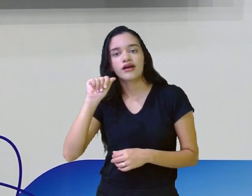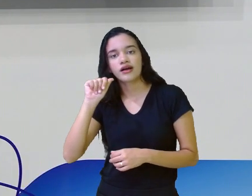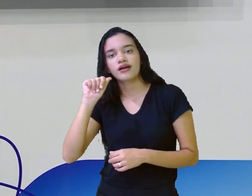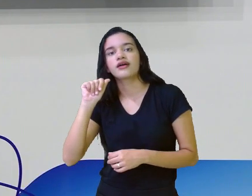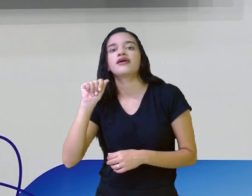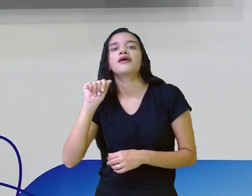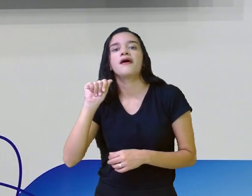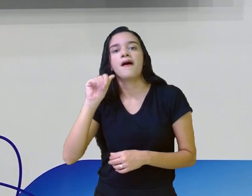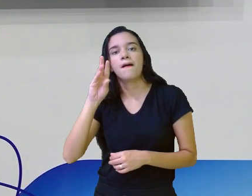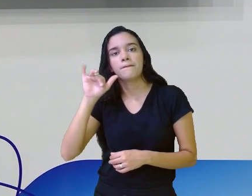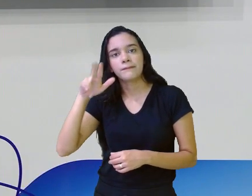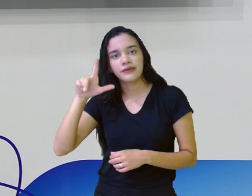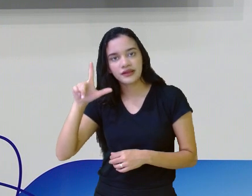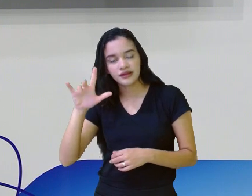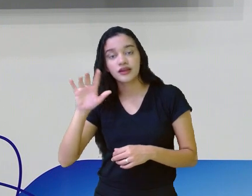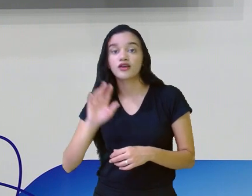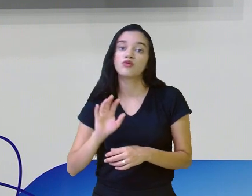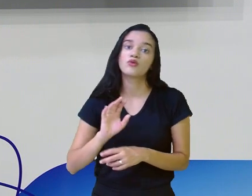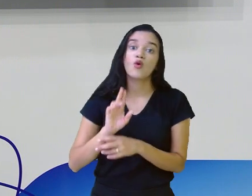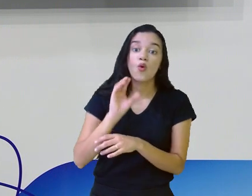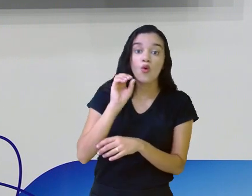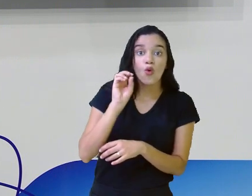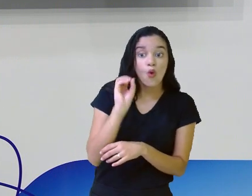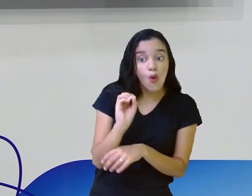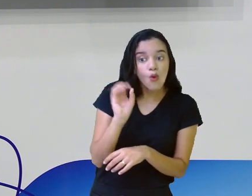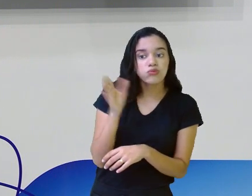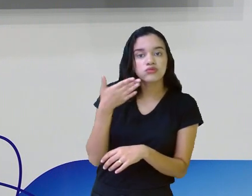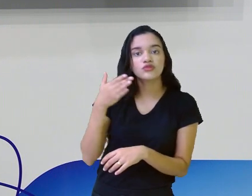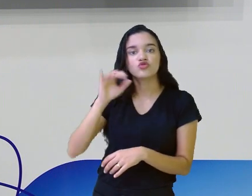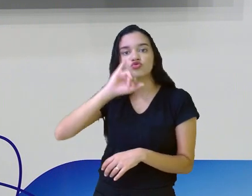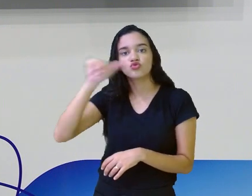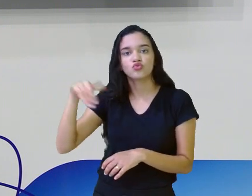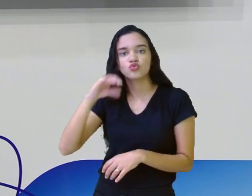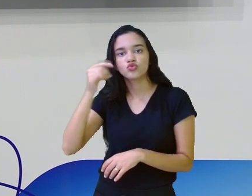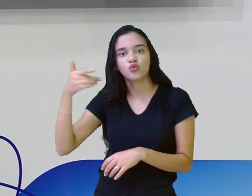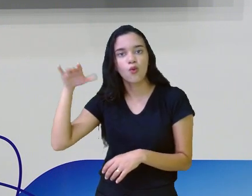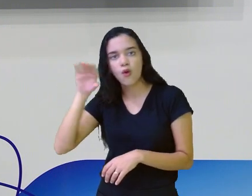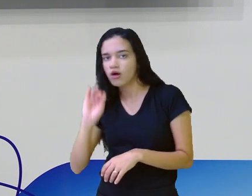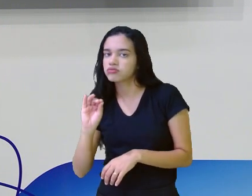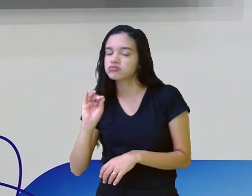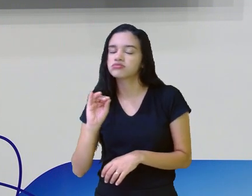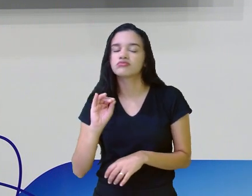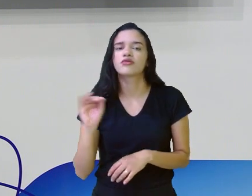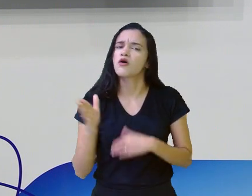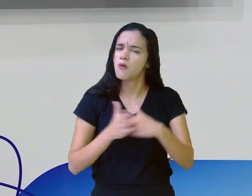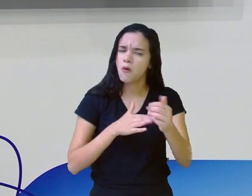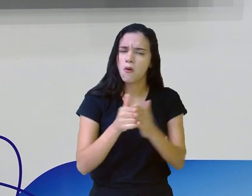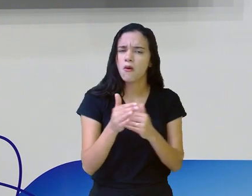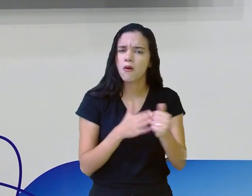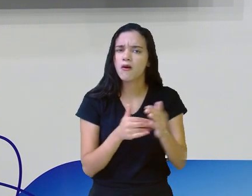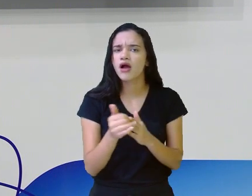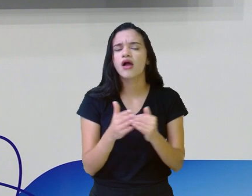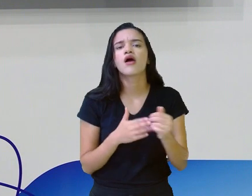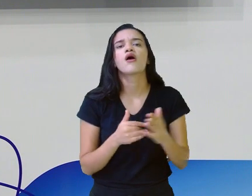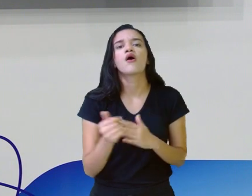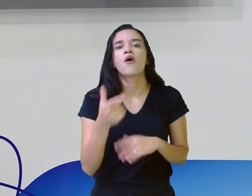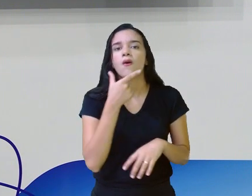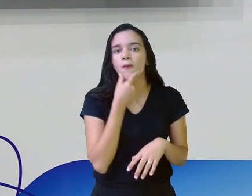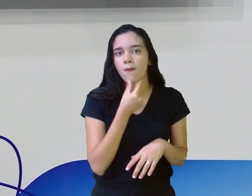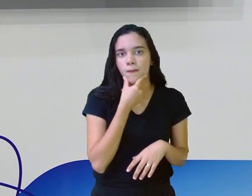João, o Carlos. Estou dizendo um homem. Um homem aí qualquer esbarrou em mim. O chapéu,